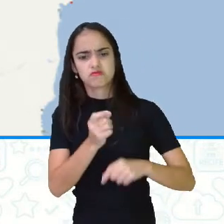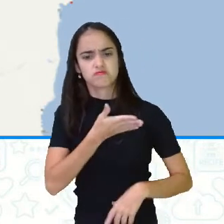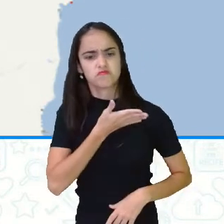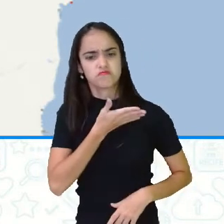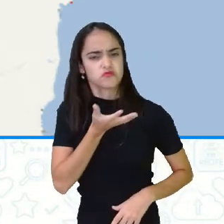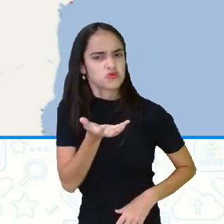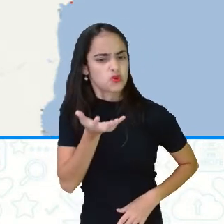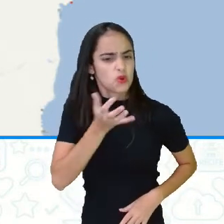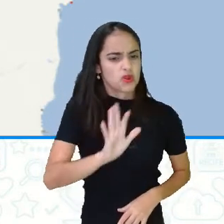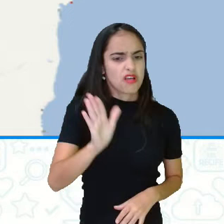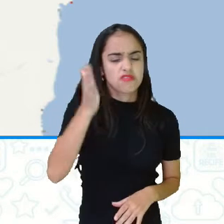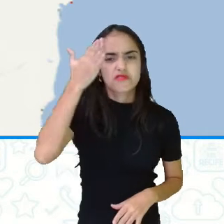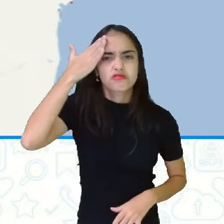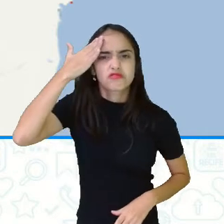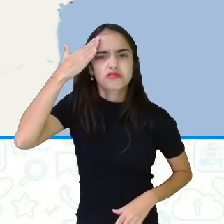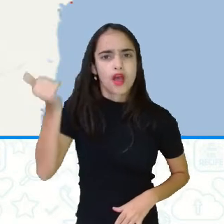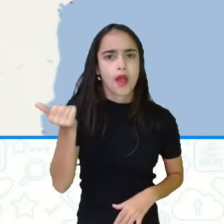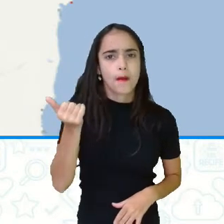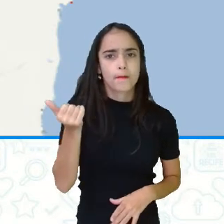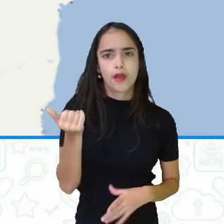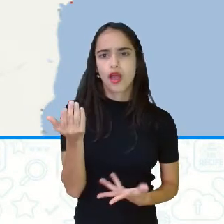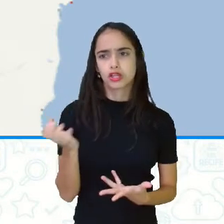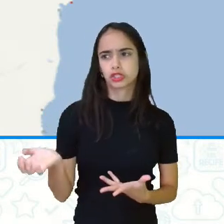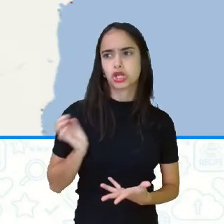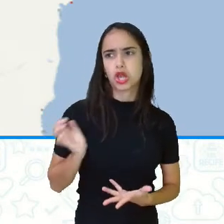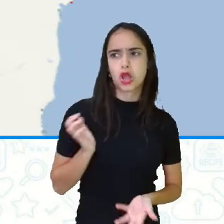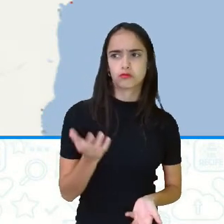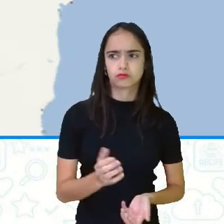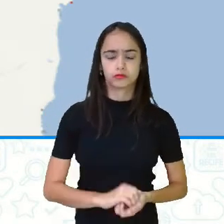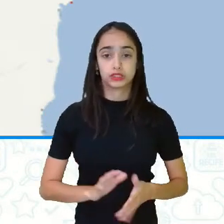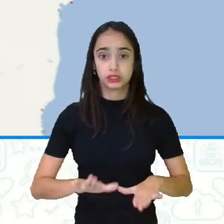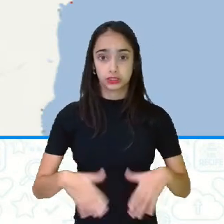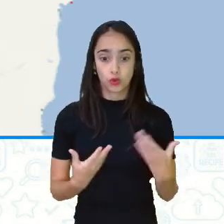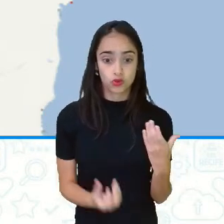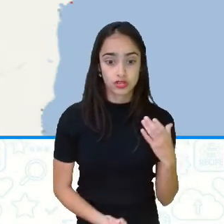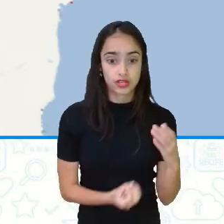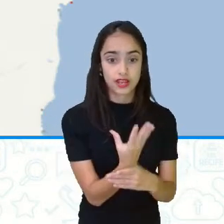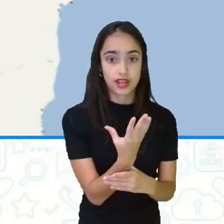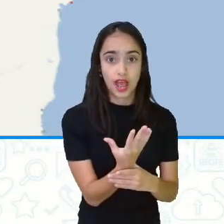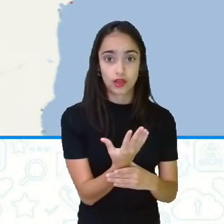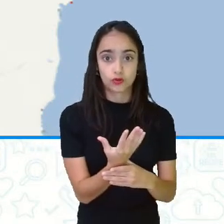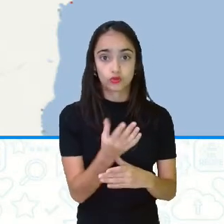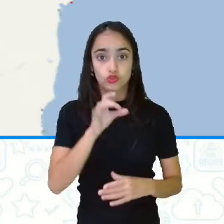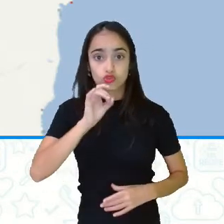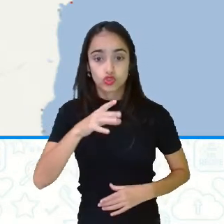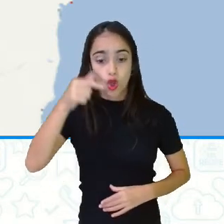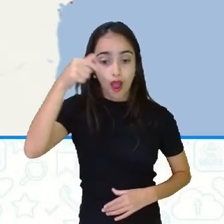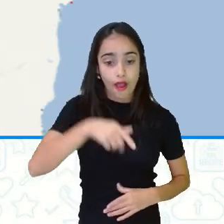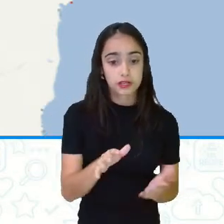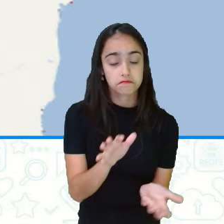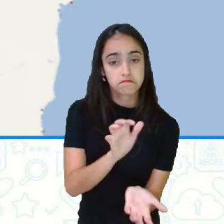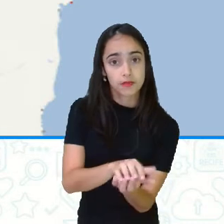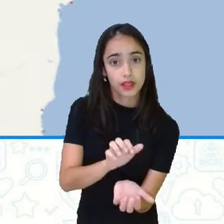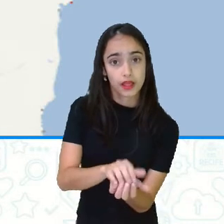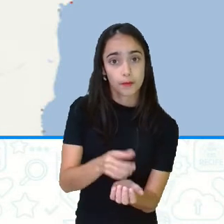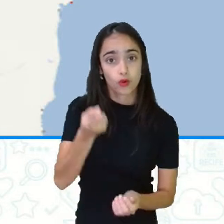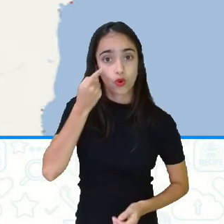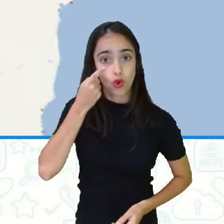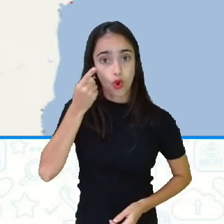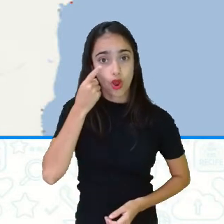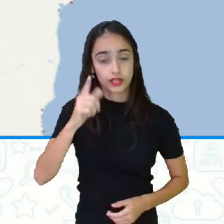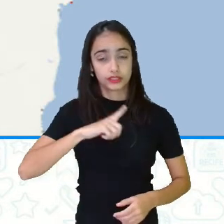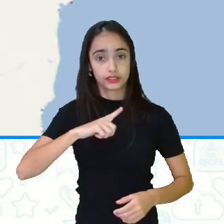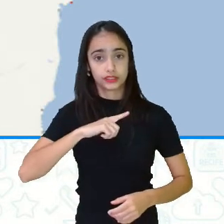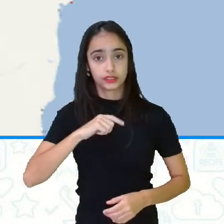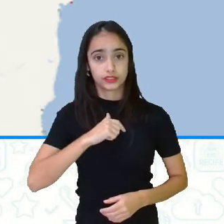eles fizeram? Eles criaram uma província de Pernambuco, gente, olha só, aqui está o mapinha do Nordeste e essa